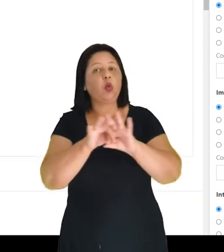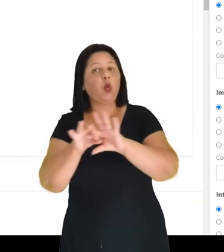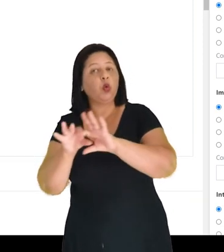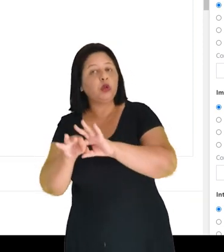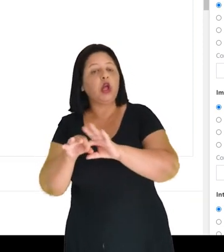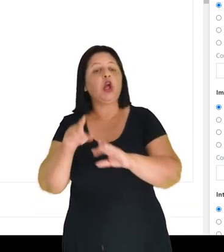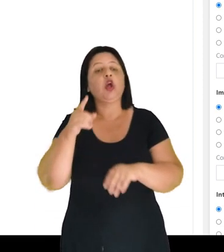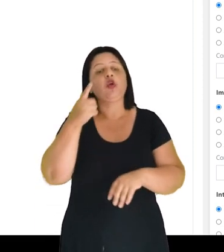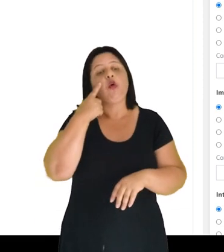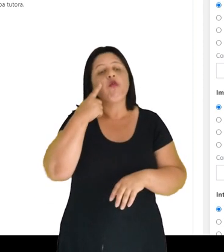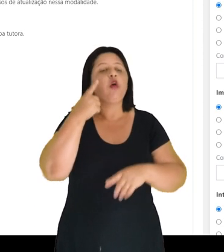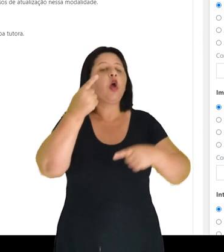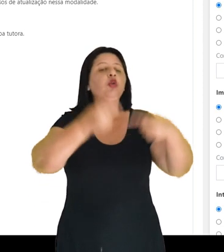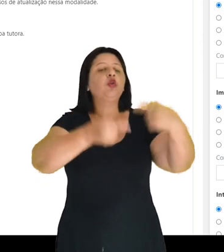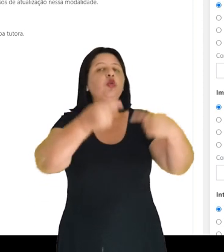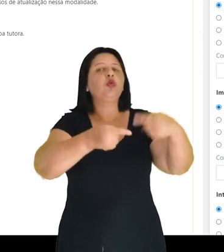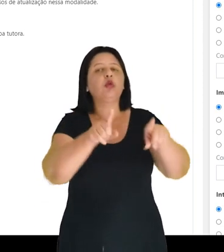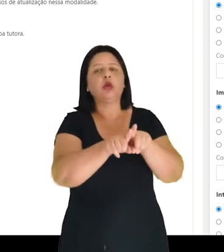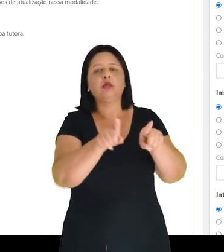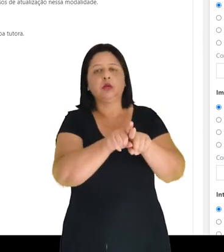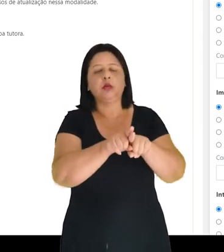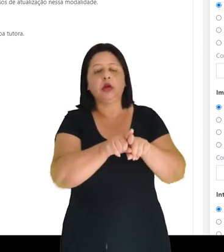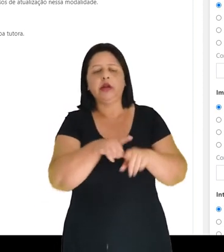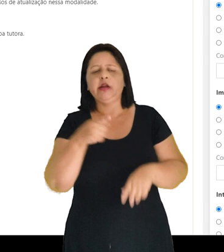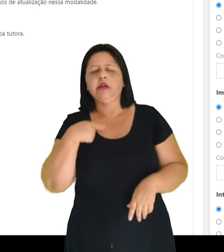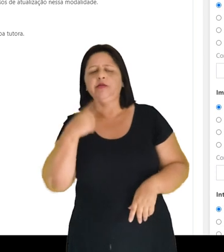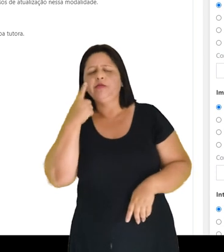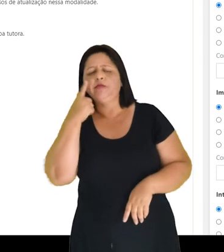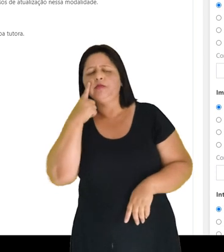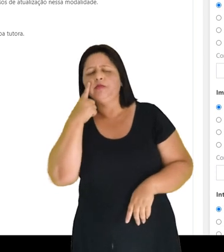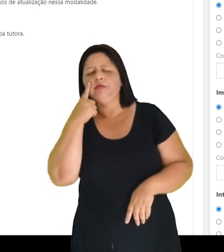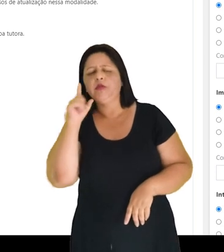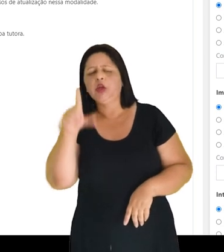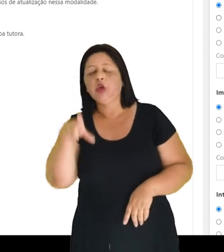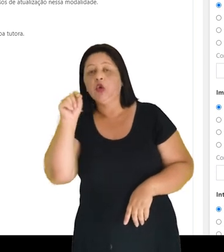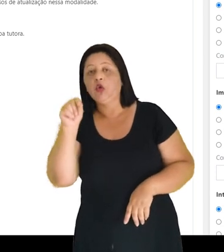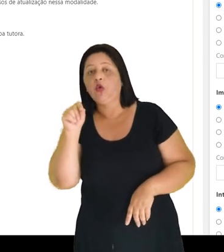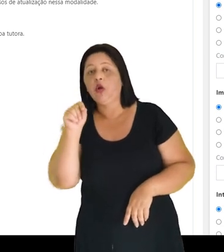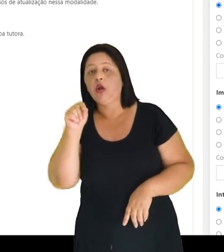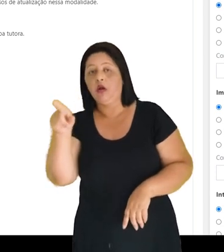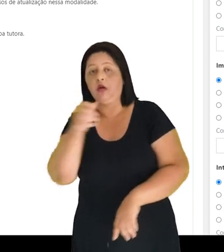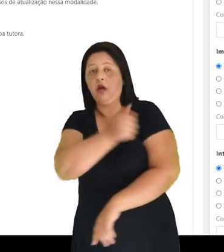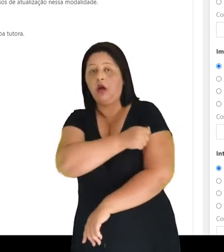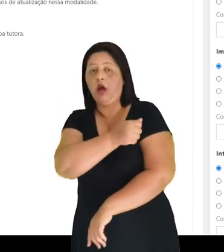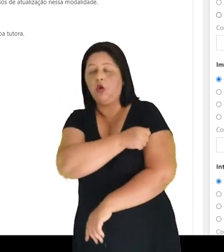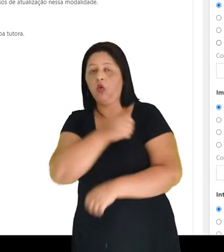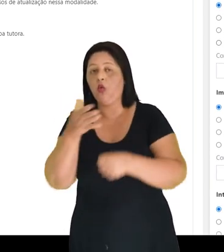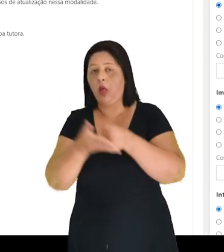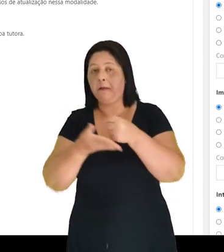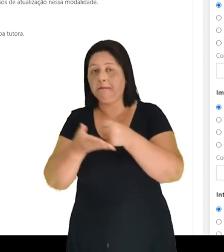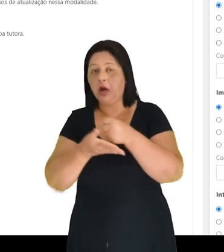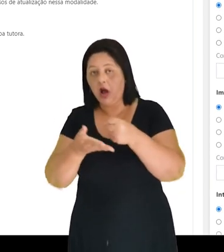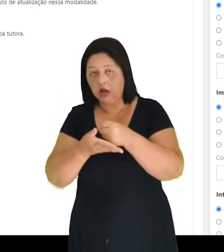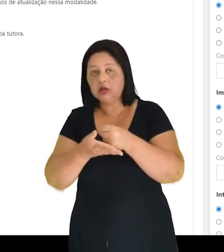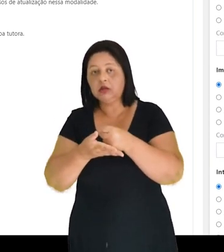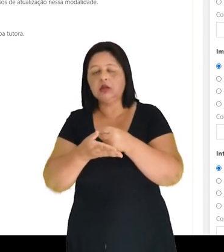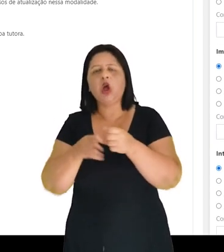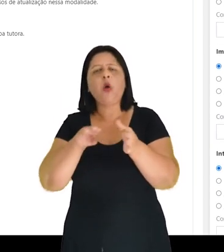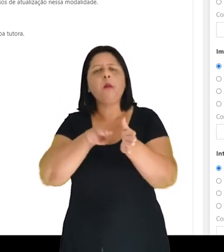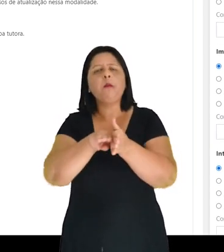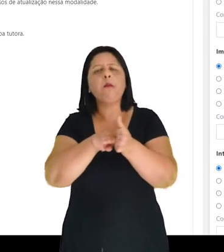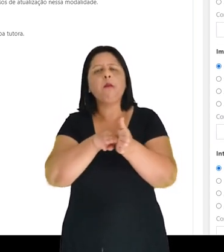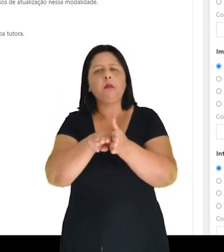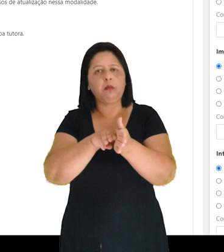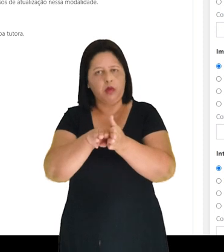contexto, ver a discussão. No caso, aqui estamos fazendo a avaliação da aluna com base em um método